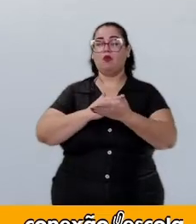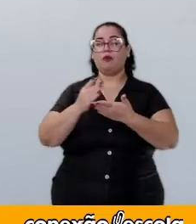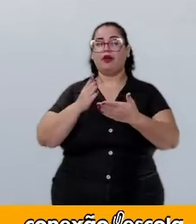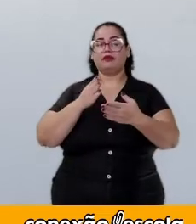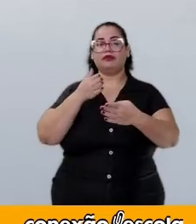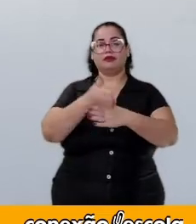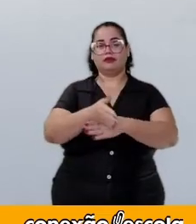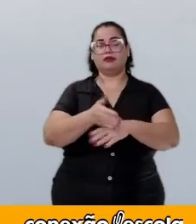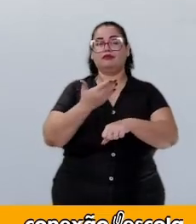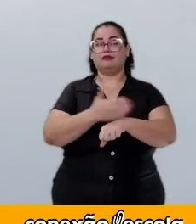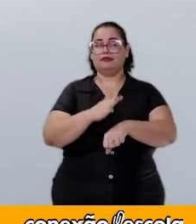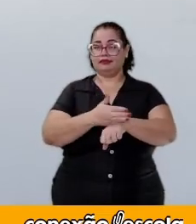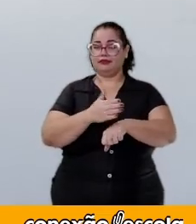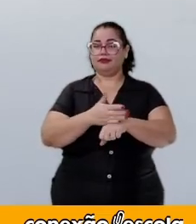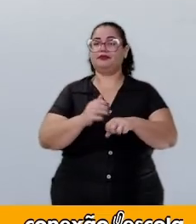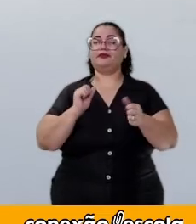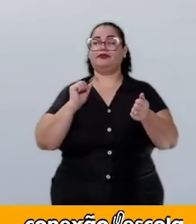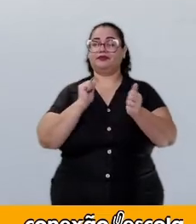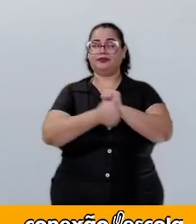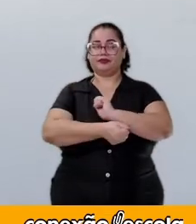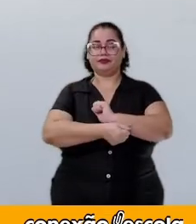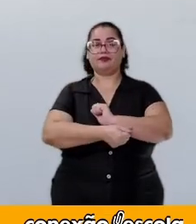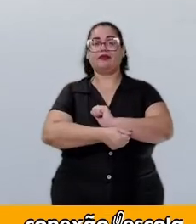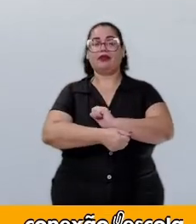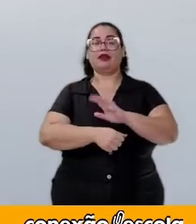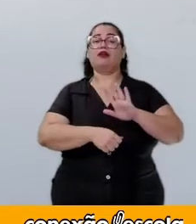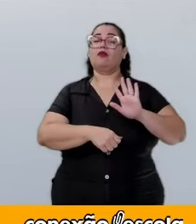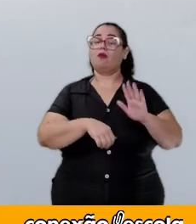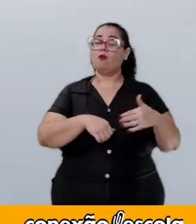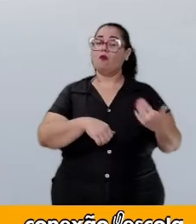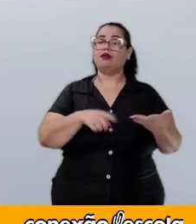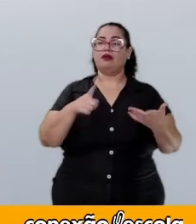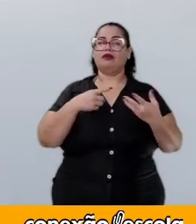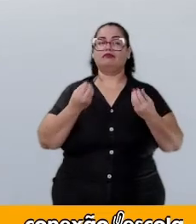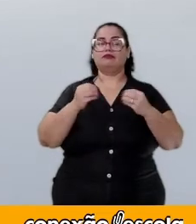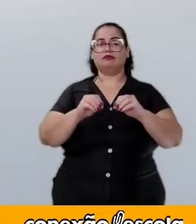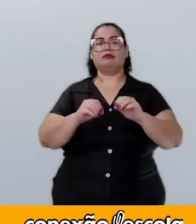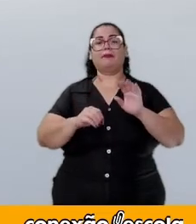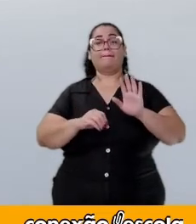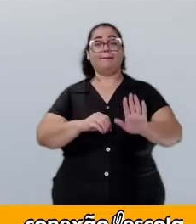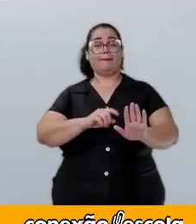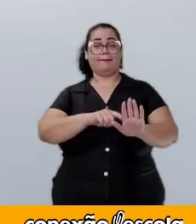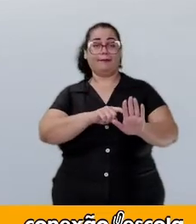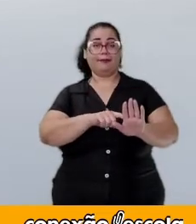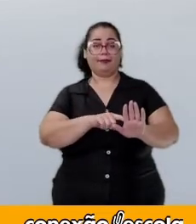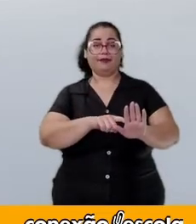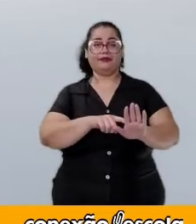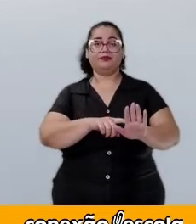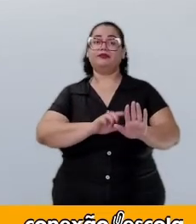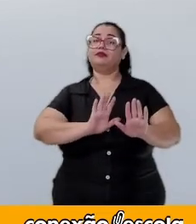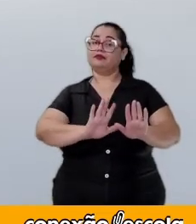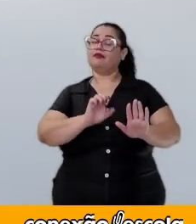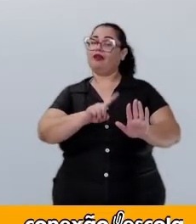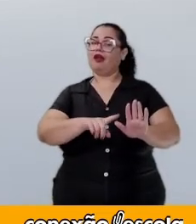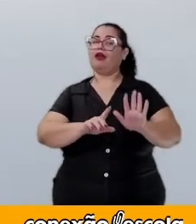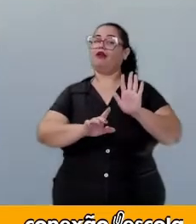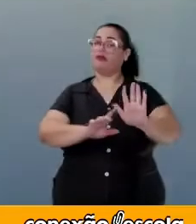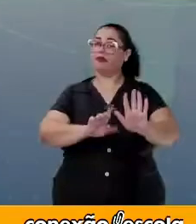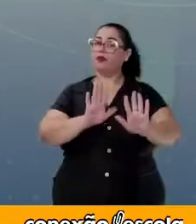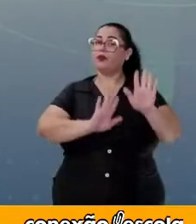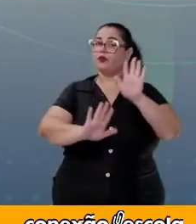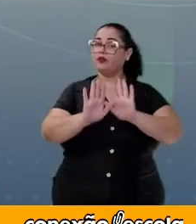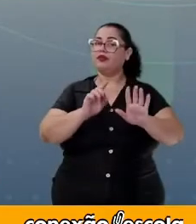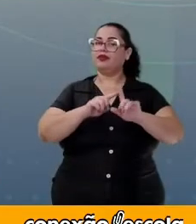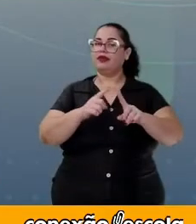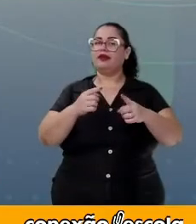na prática esportiva, e quando ele traz a expressão termo mas, ele está querendo dizer